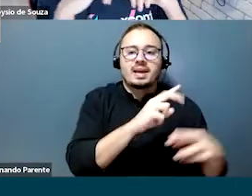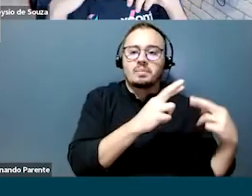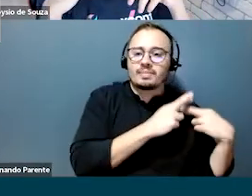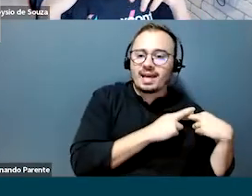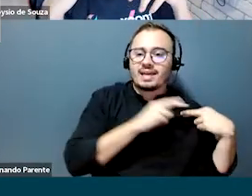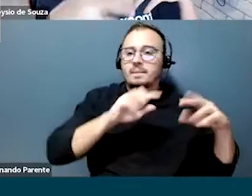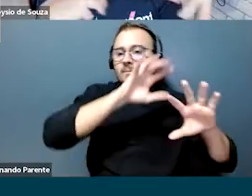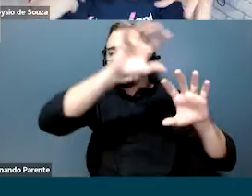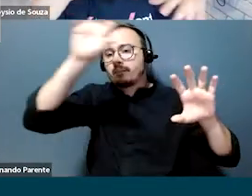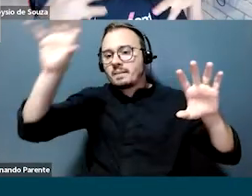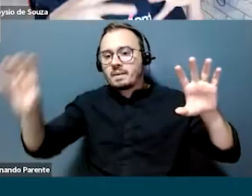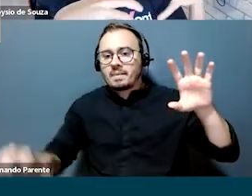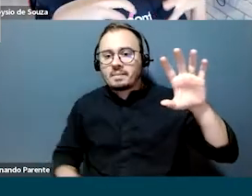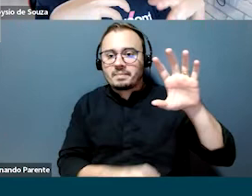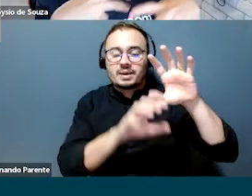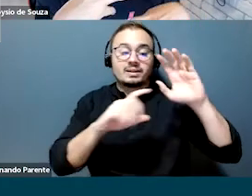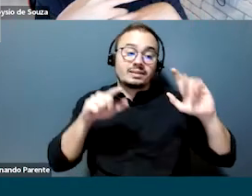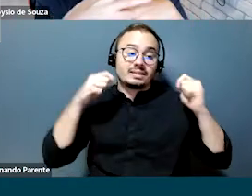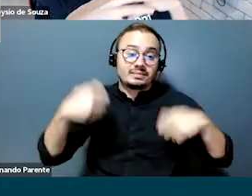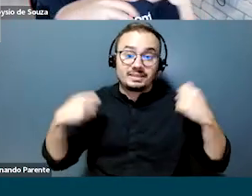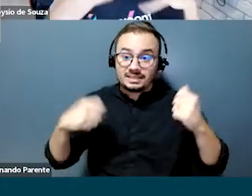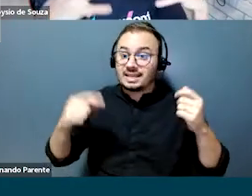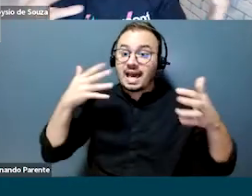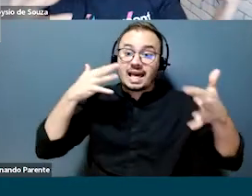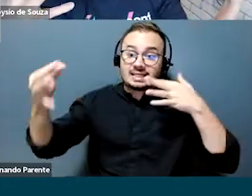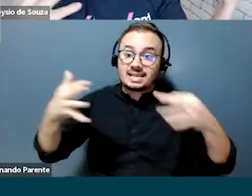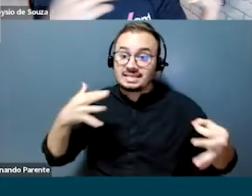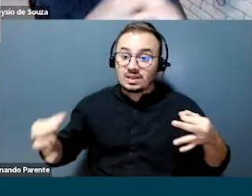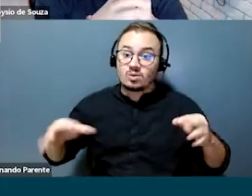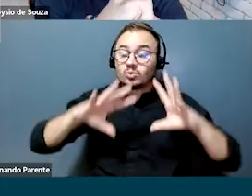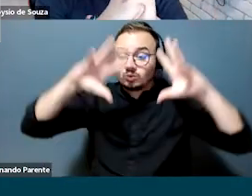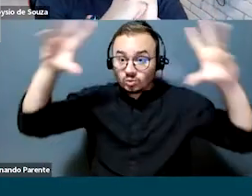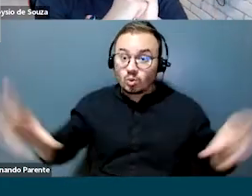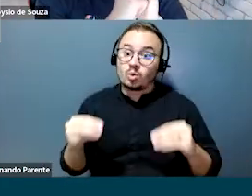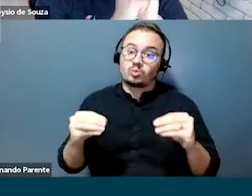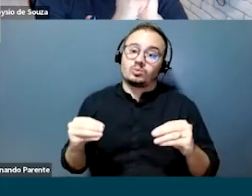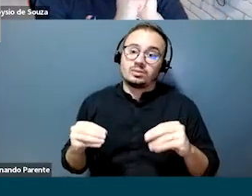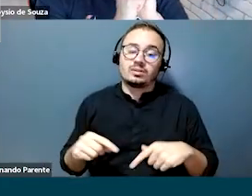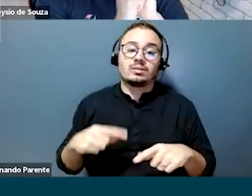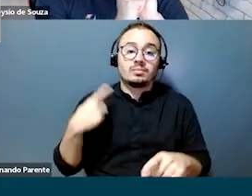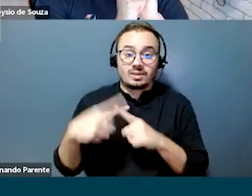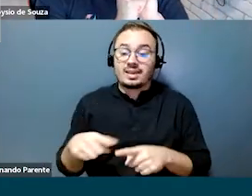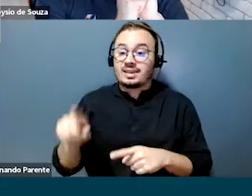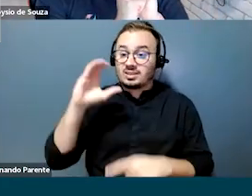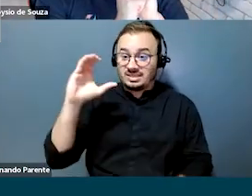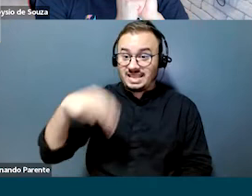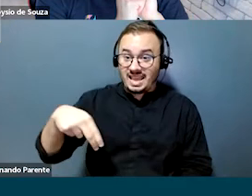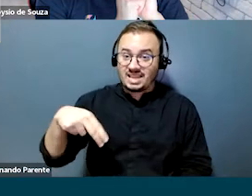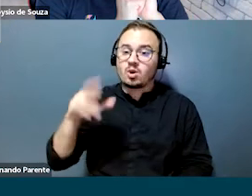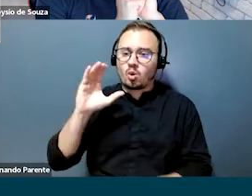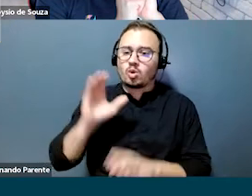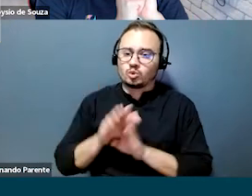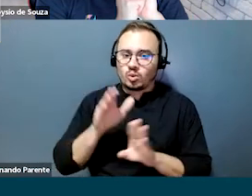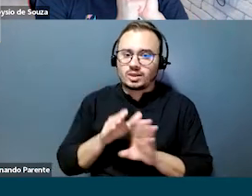A gente, para atender esses desafios complexos e essa complexidade, na verdade, da consultoria, a gente